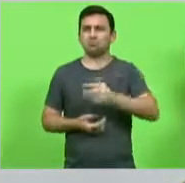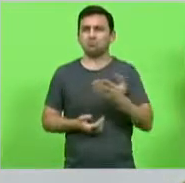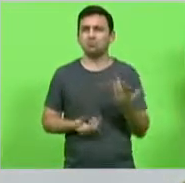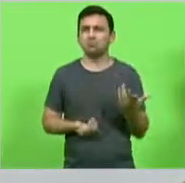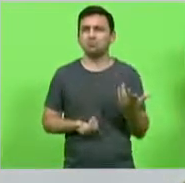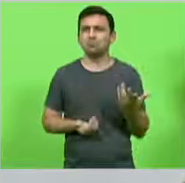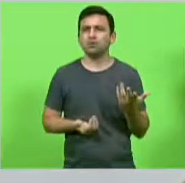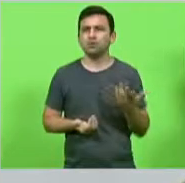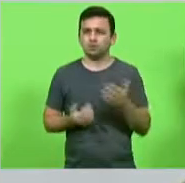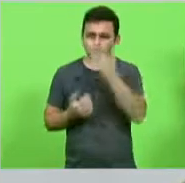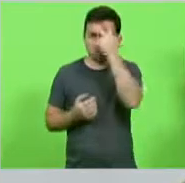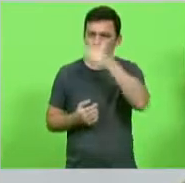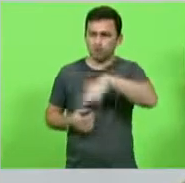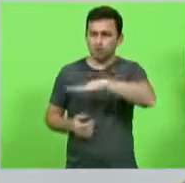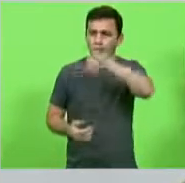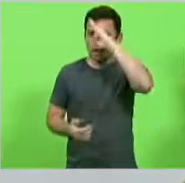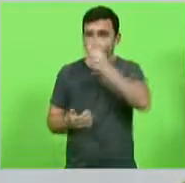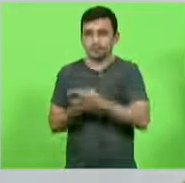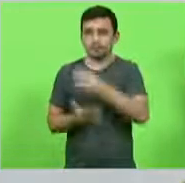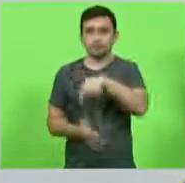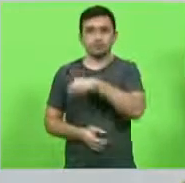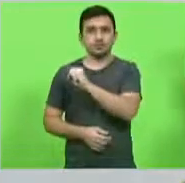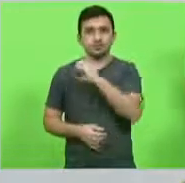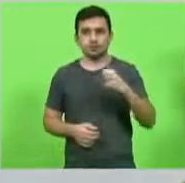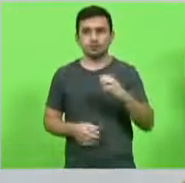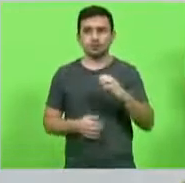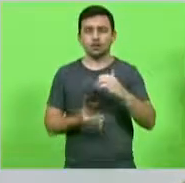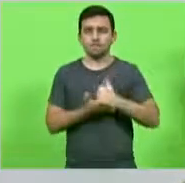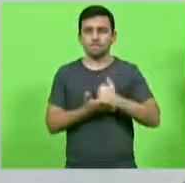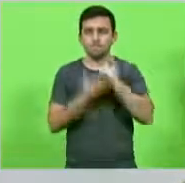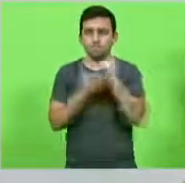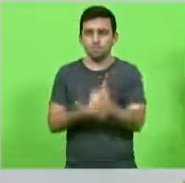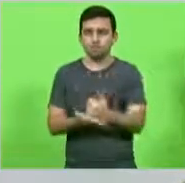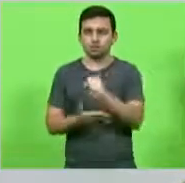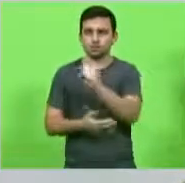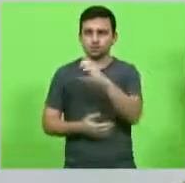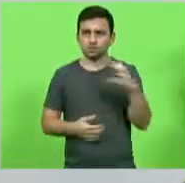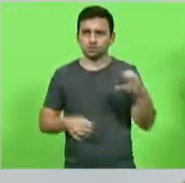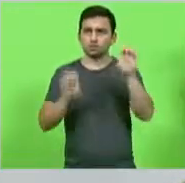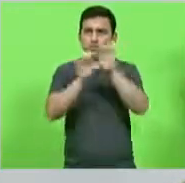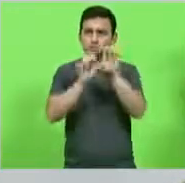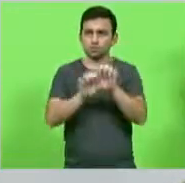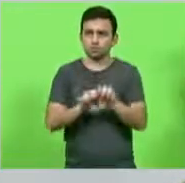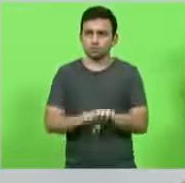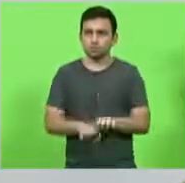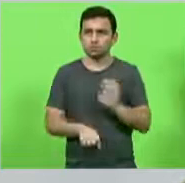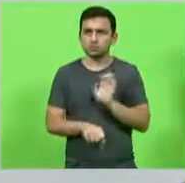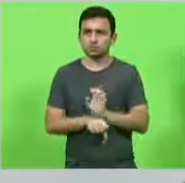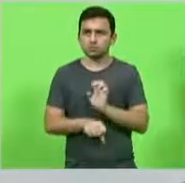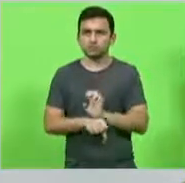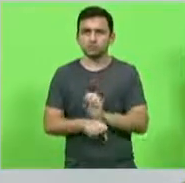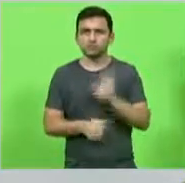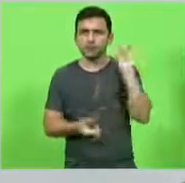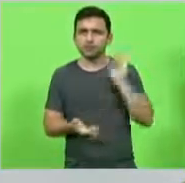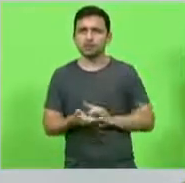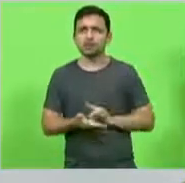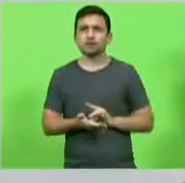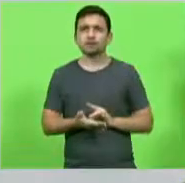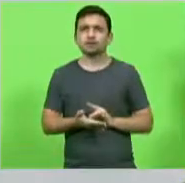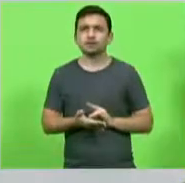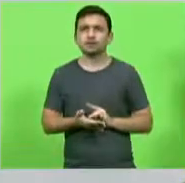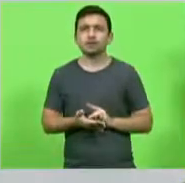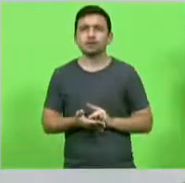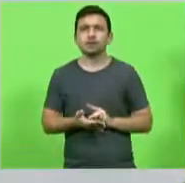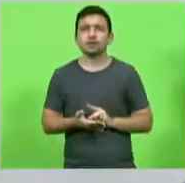aquele que acredita em Santa Catarina aquele que está bancando realmente toda essa estrutura do estado porque quem banca de fato